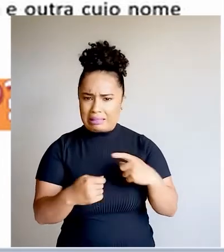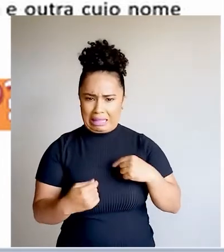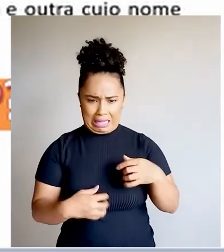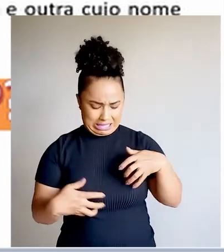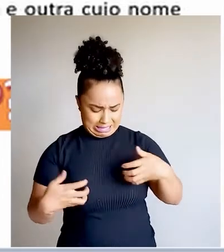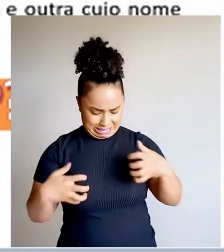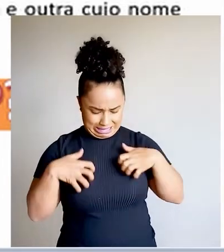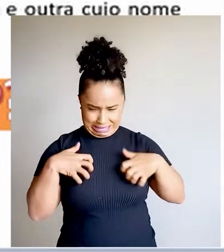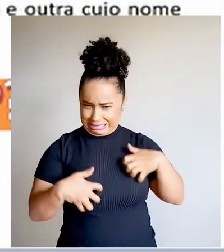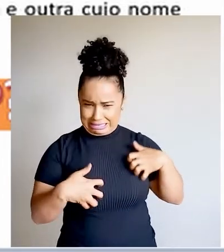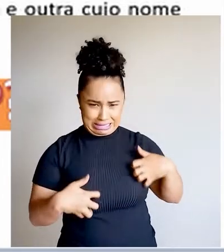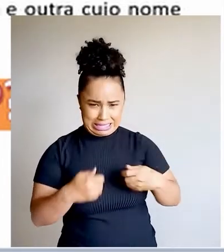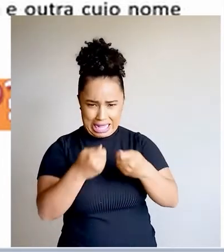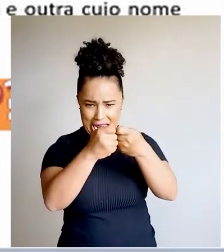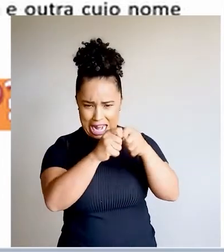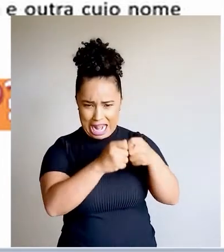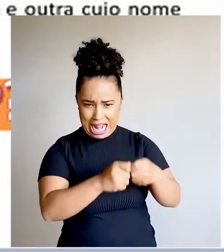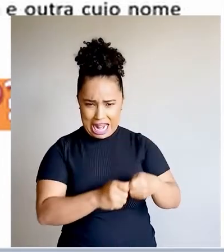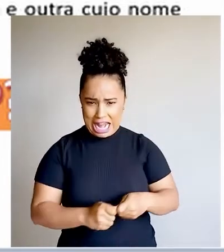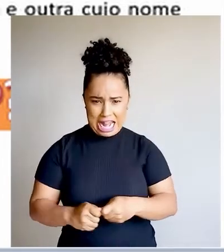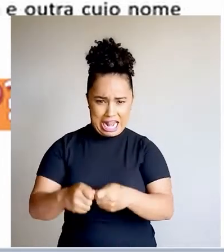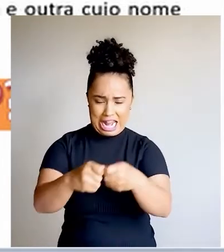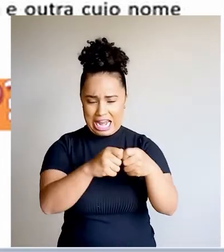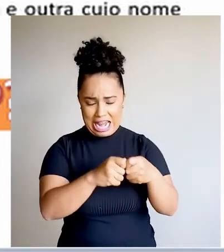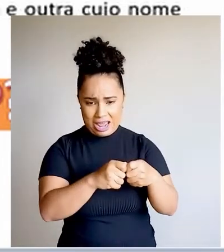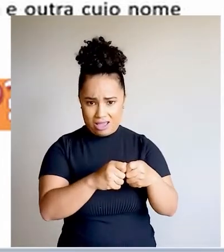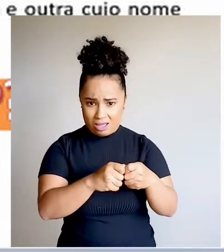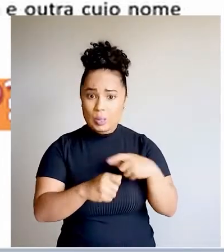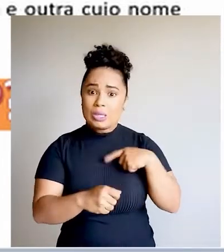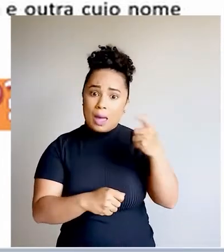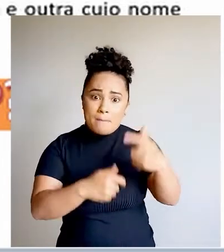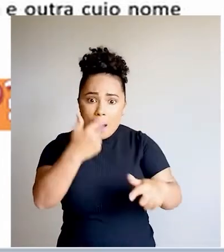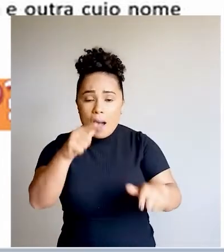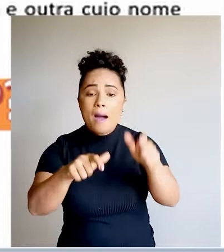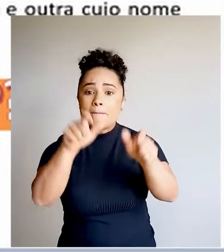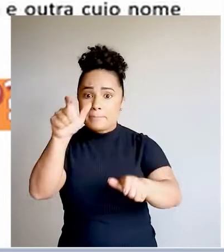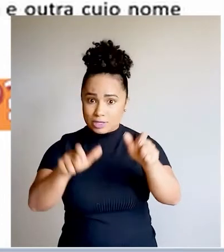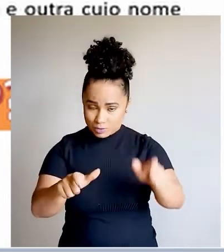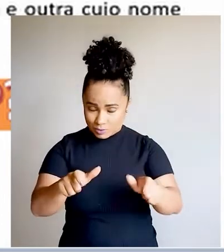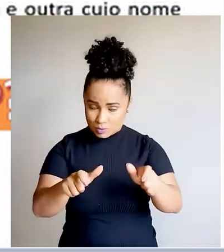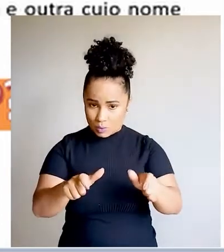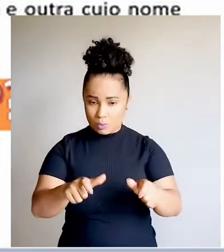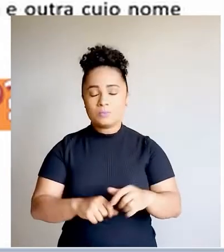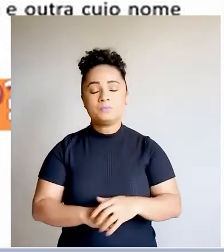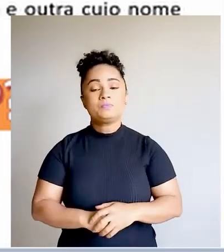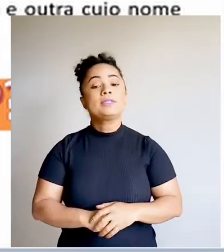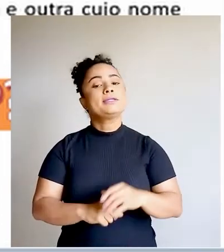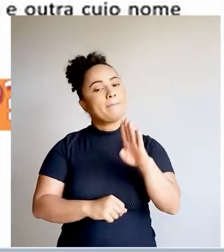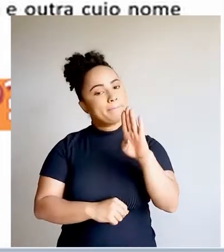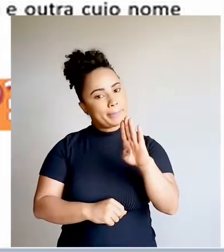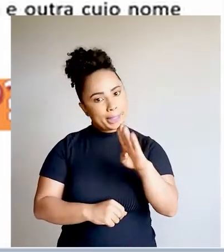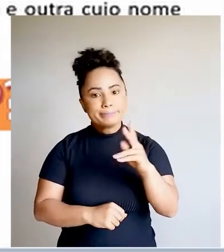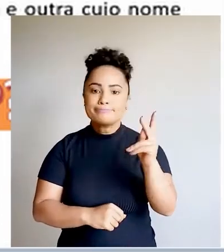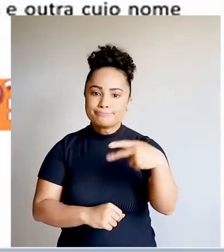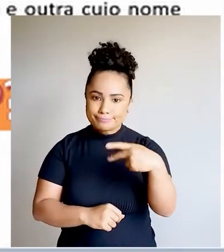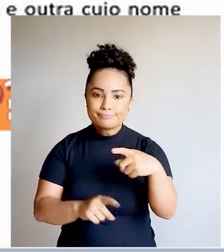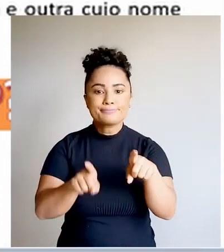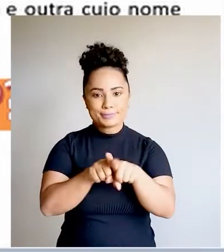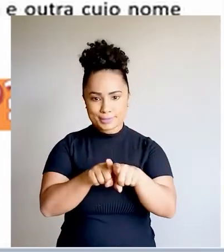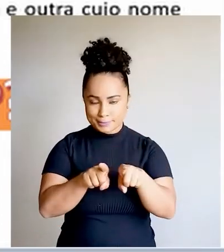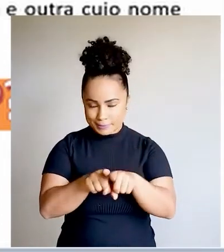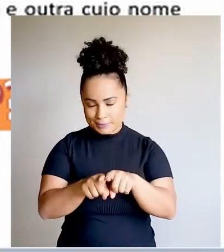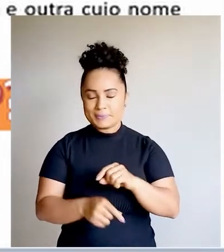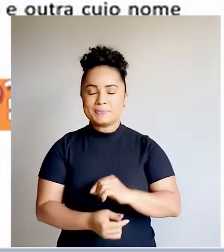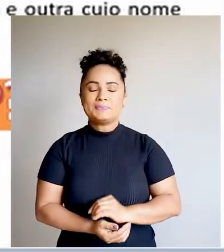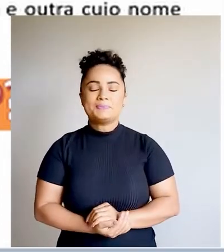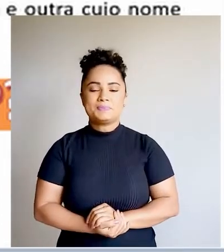cheias de pulgas. E temos mais personagens que não são só a cachorra e as pulgas. Então, essa questão B também não está correta.